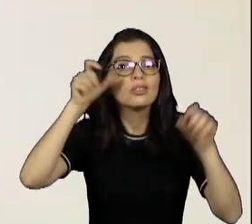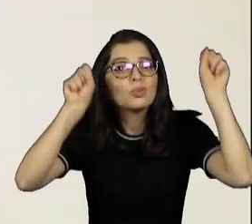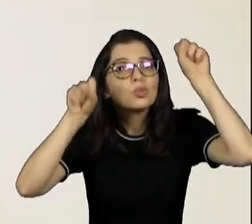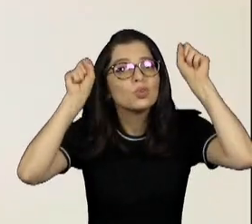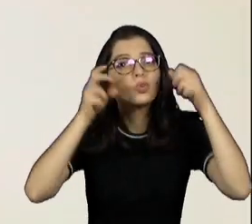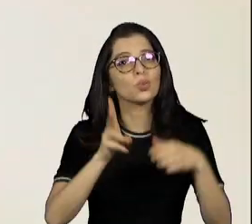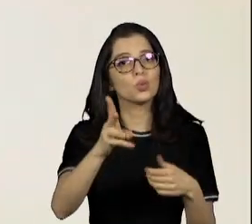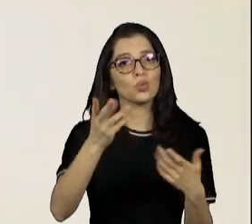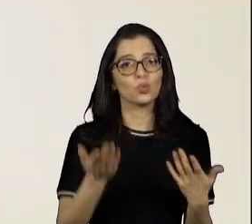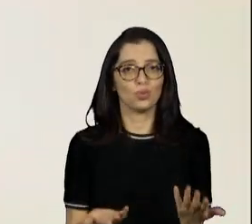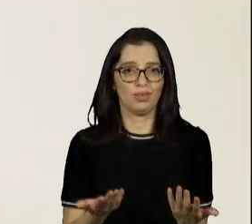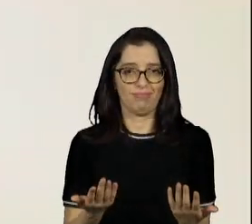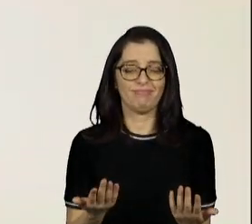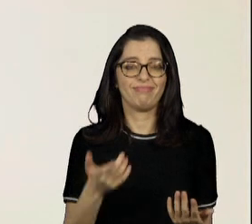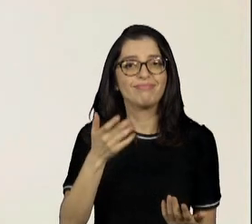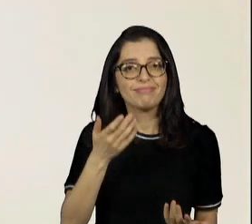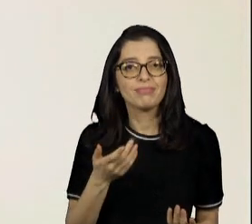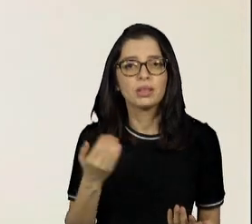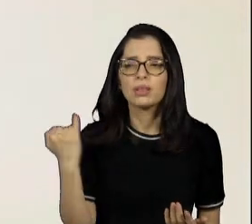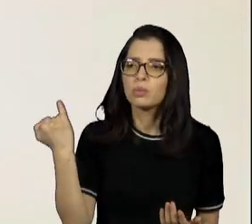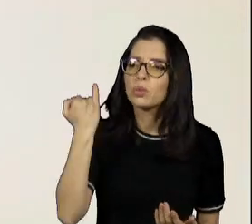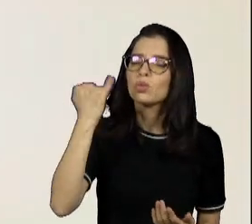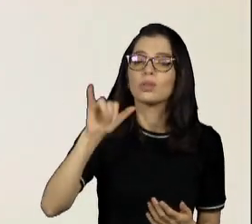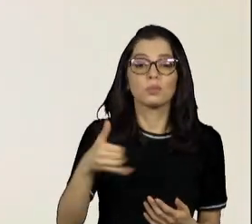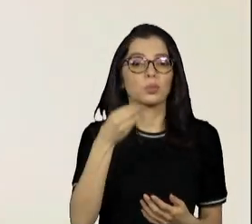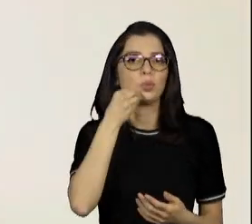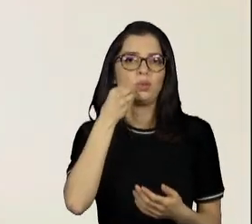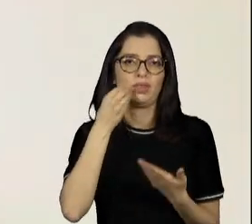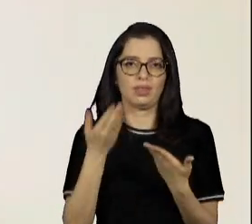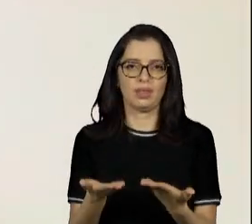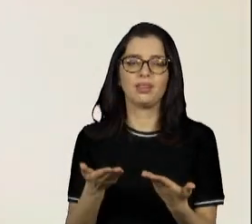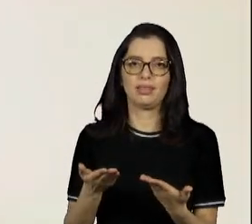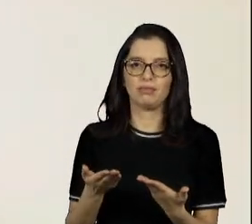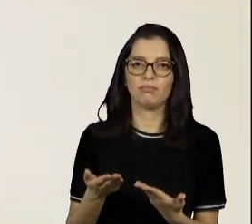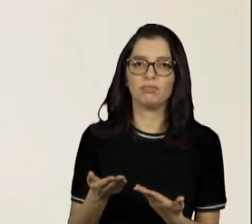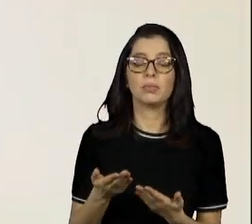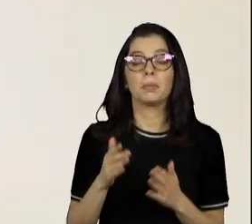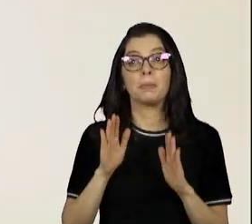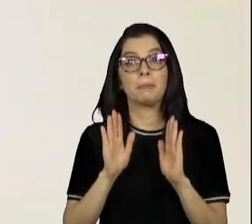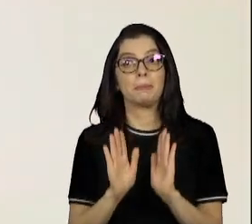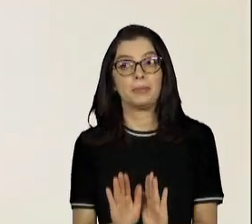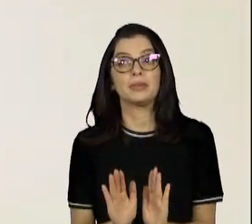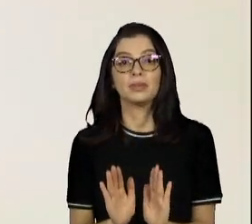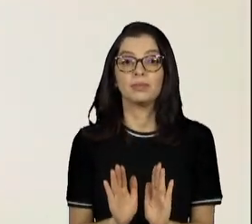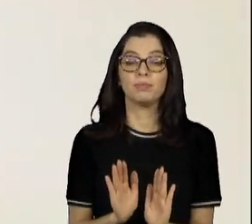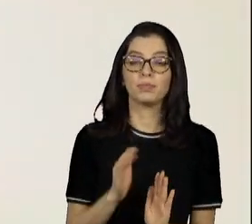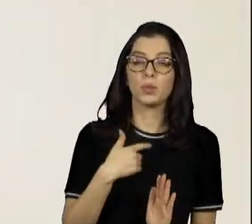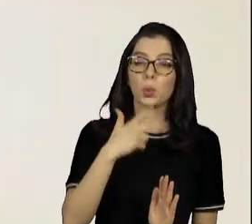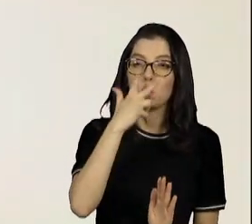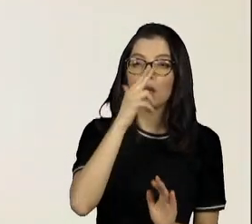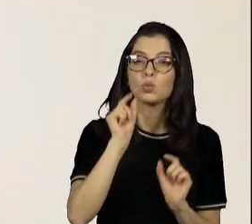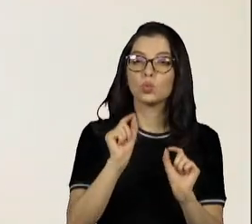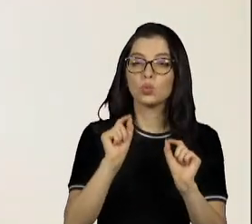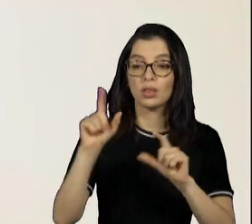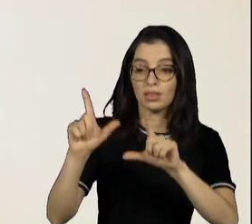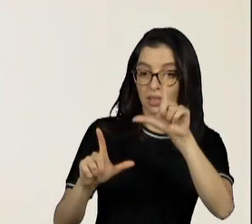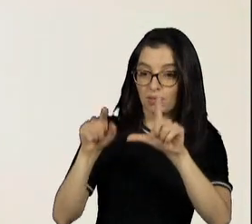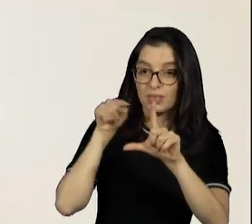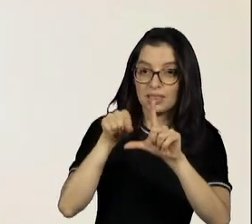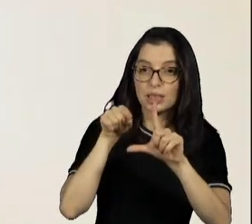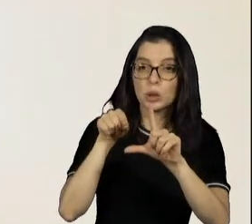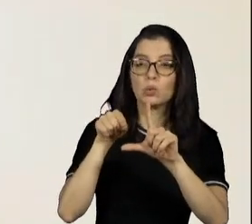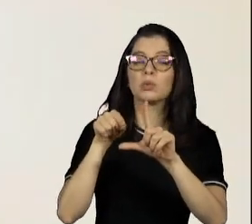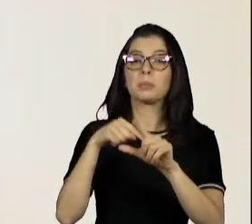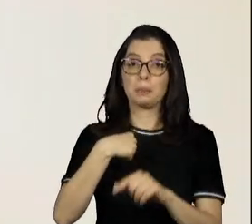vida deles. É um privilégio muito grande. Mas ainda acho que a televisão, ou seja, eu